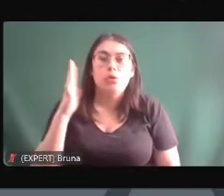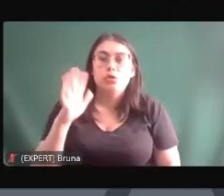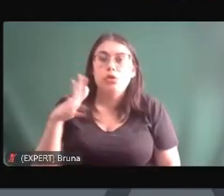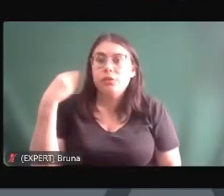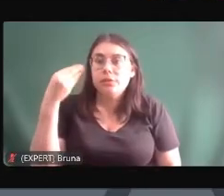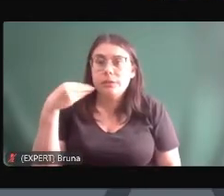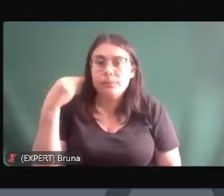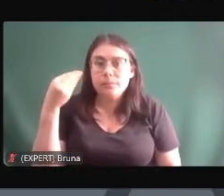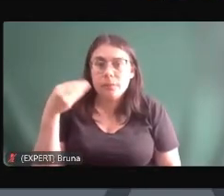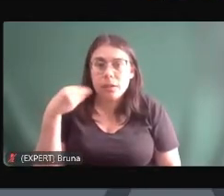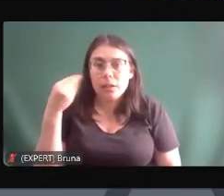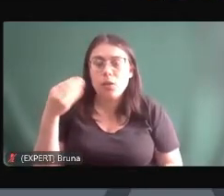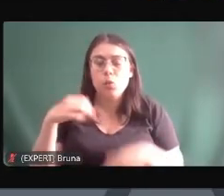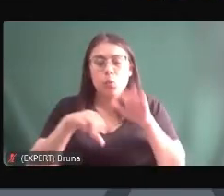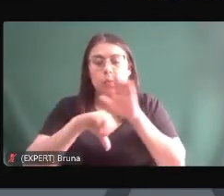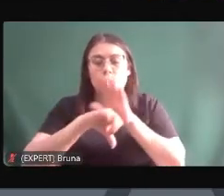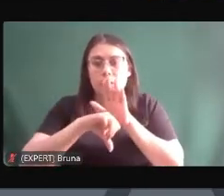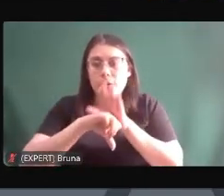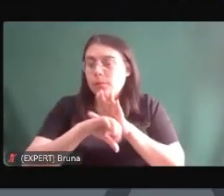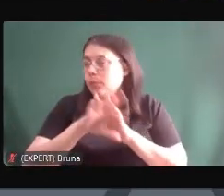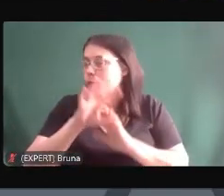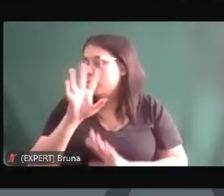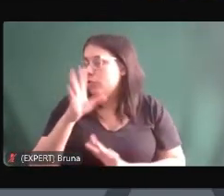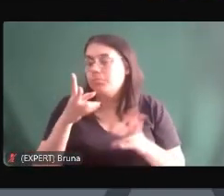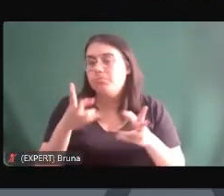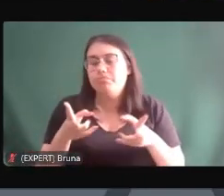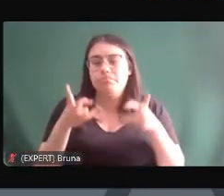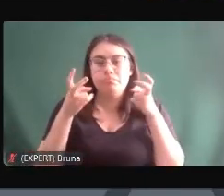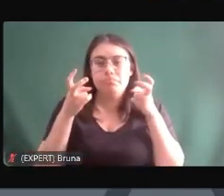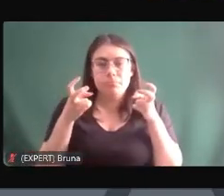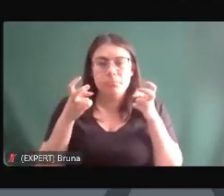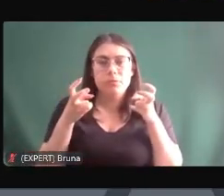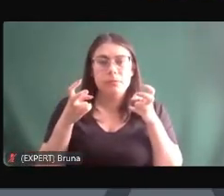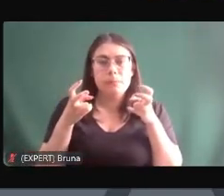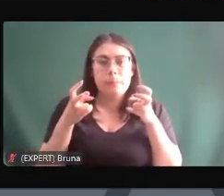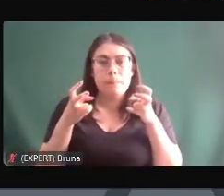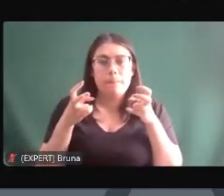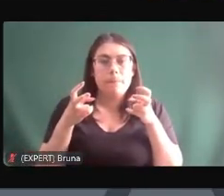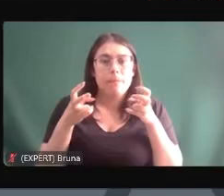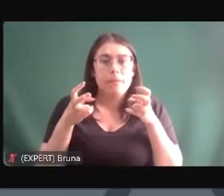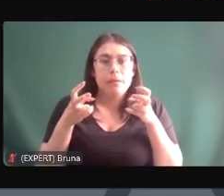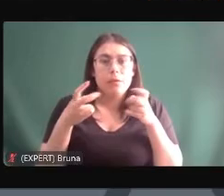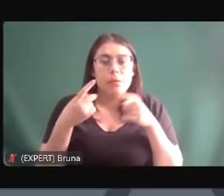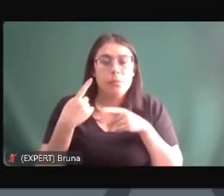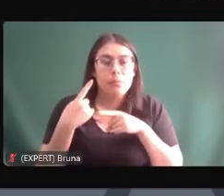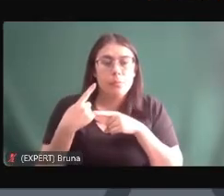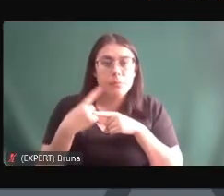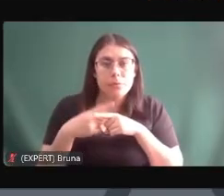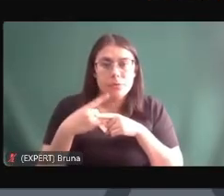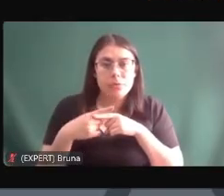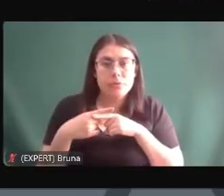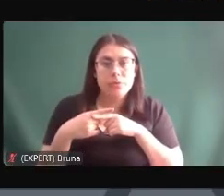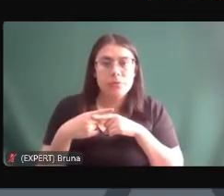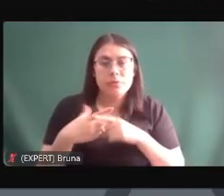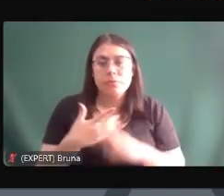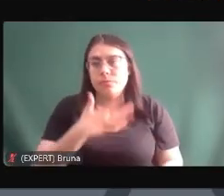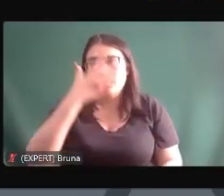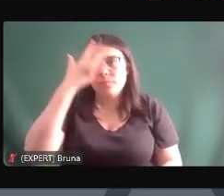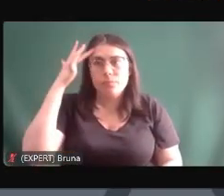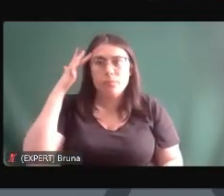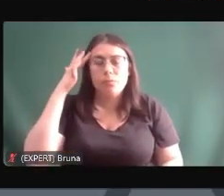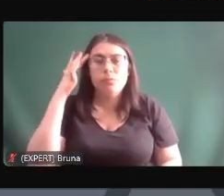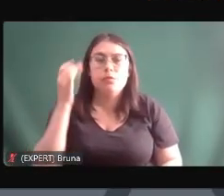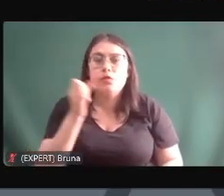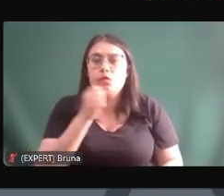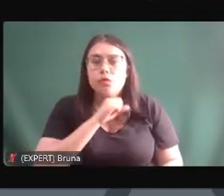e saiu do crime e percebe o grande buraco que é a vida do crime porque normalmente as pessoas que envelhecem